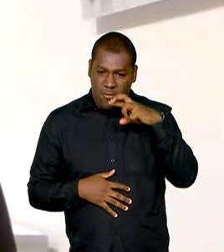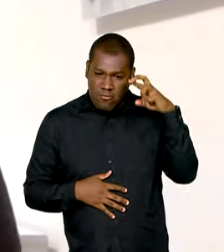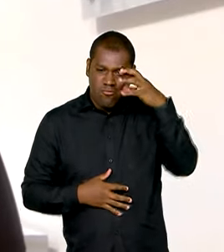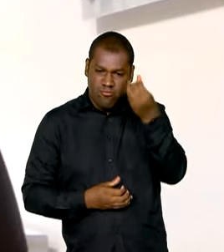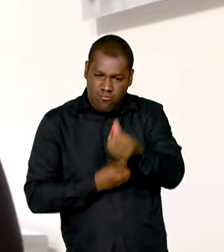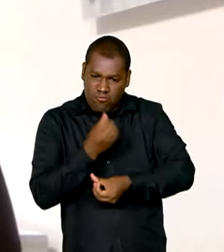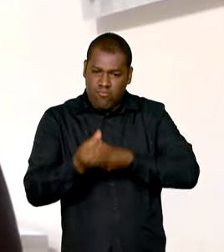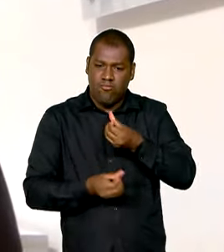fundamental, eu acho importante. acho importante.